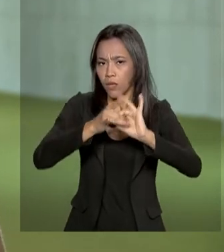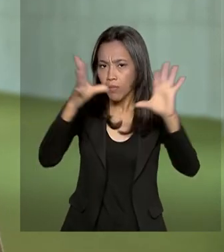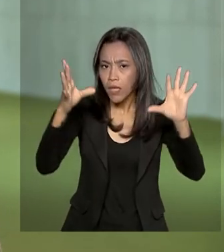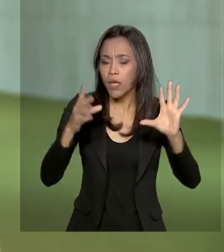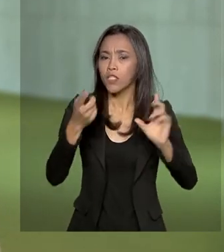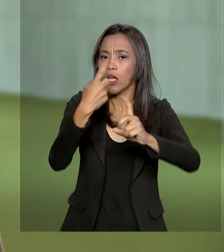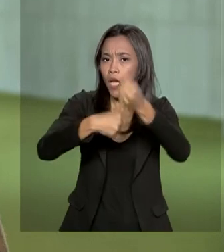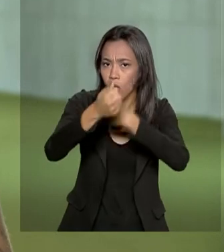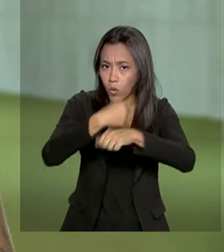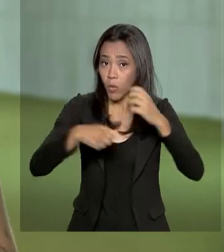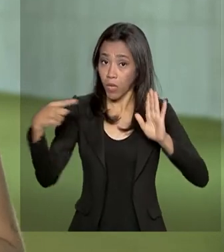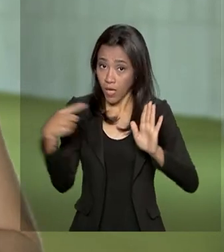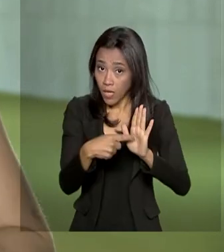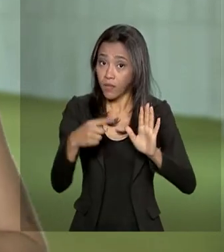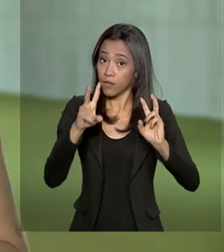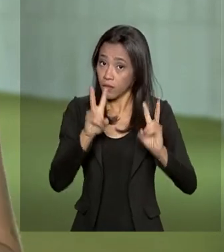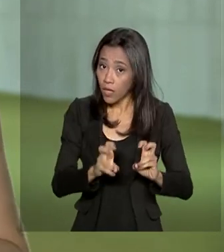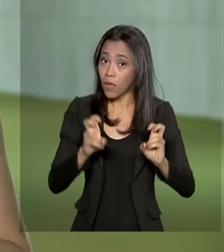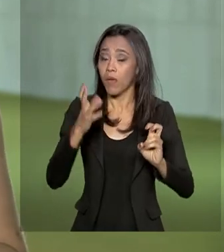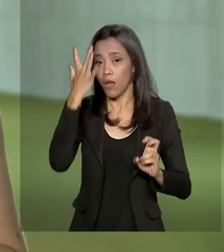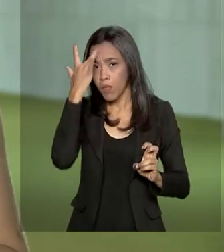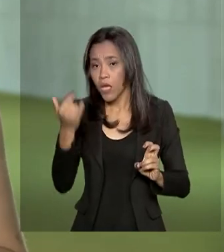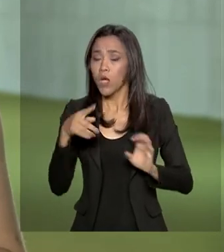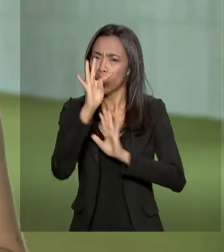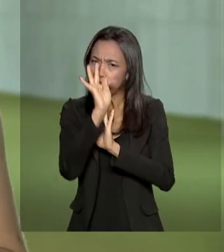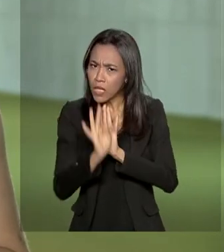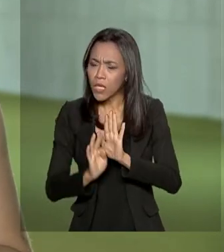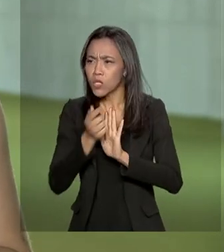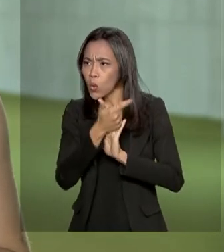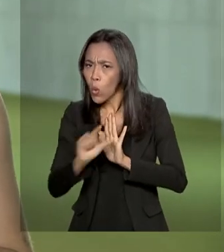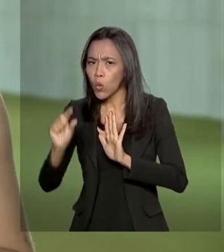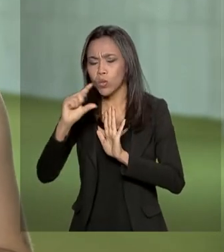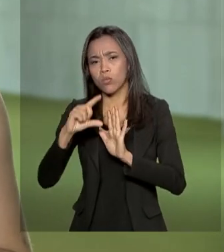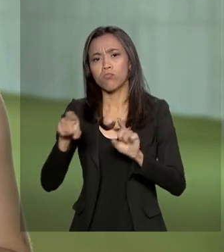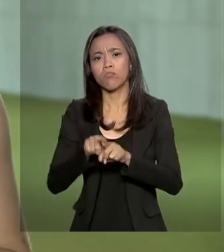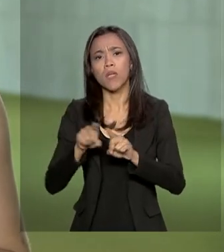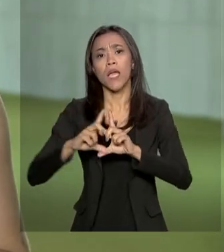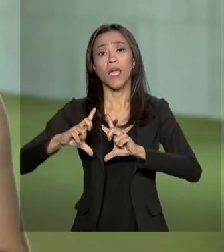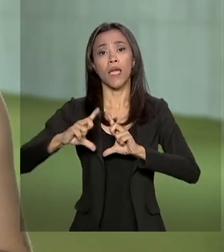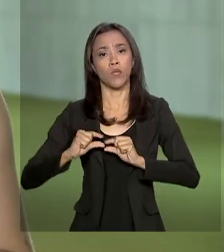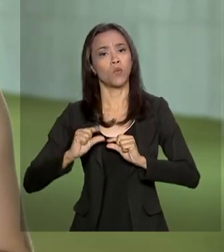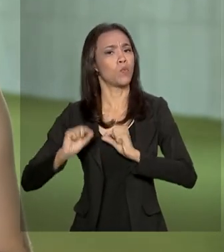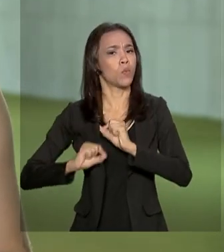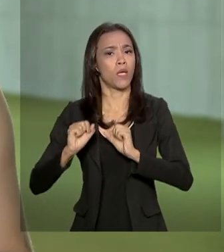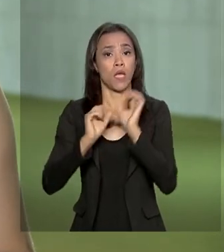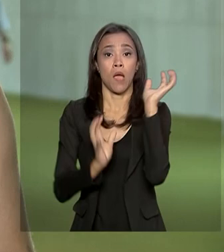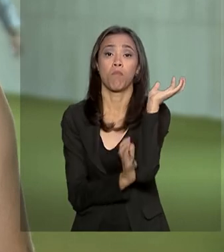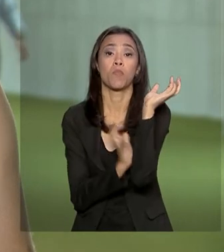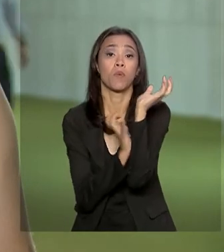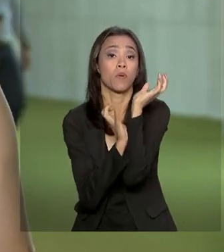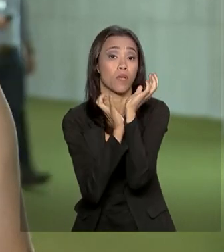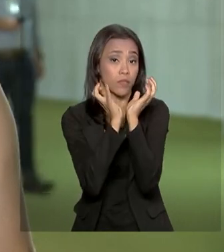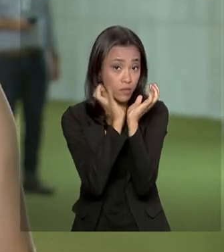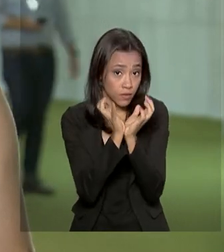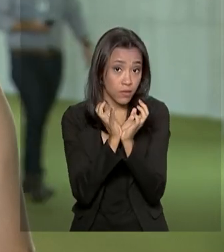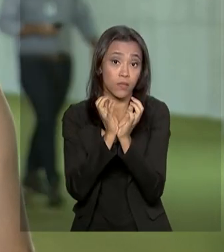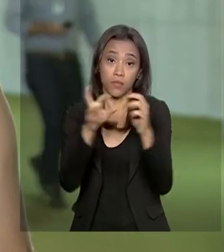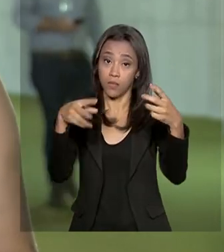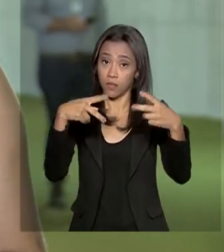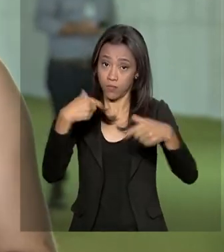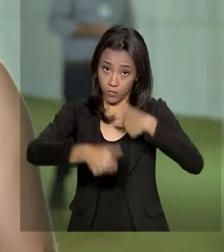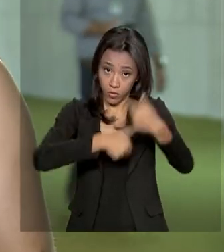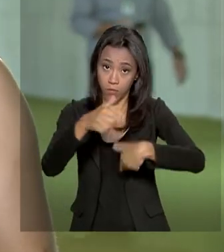assunto está pautado pra amanhã e o texto, entre outros pontos, reduz aí a burocracia para os negócios da iniciativa